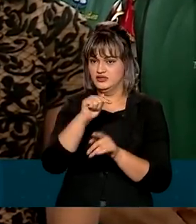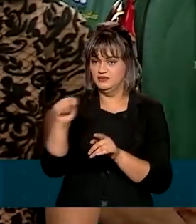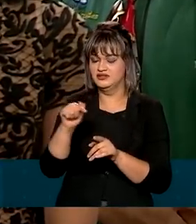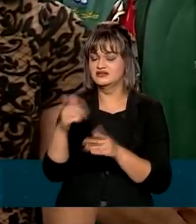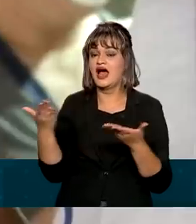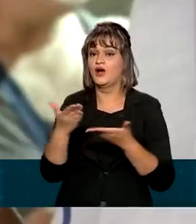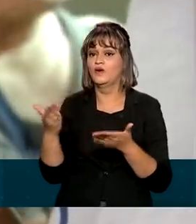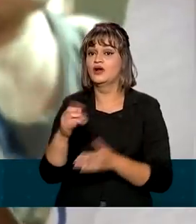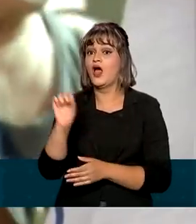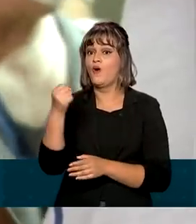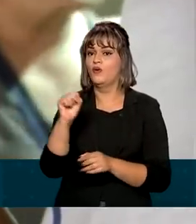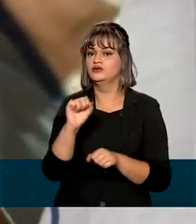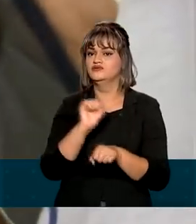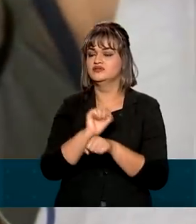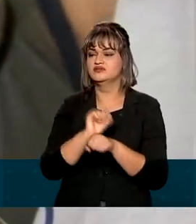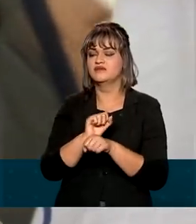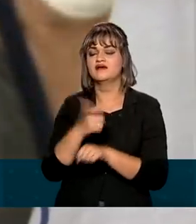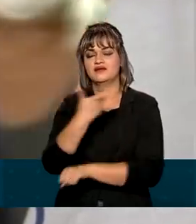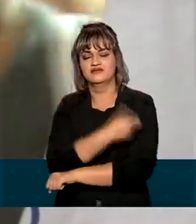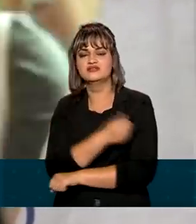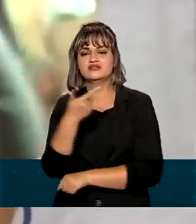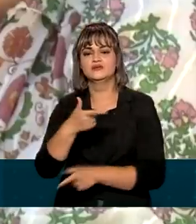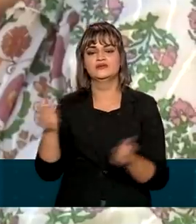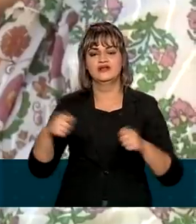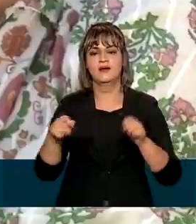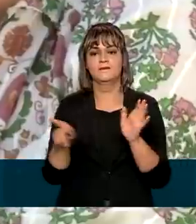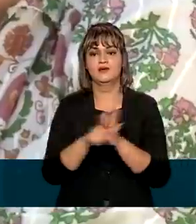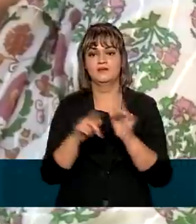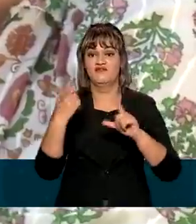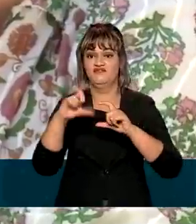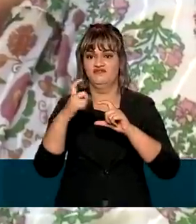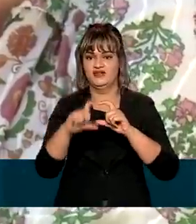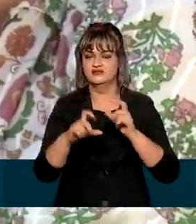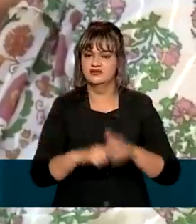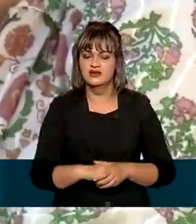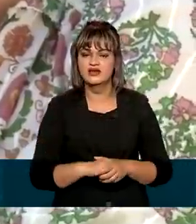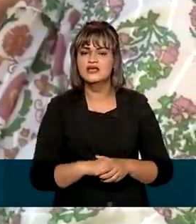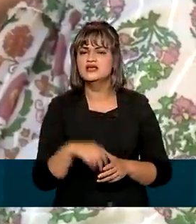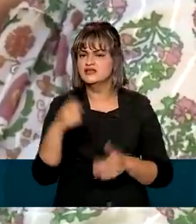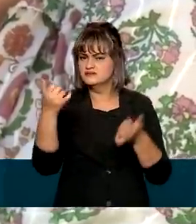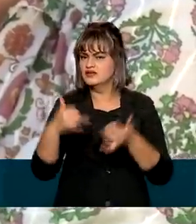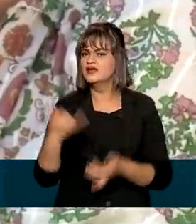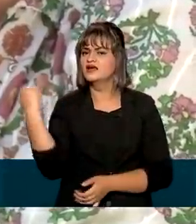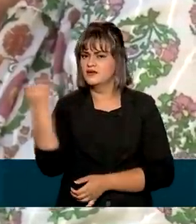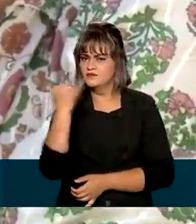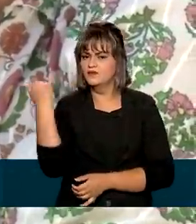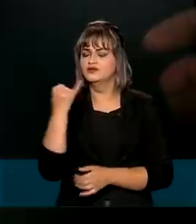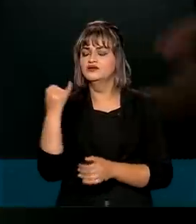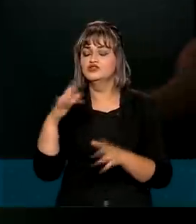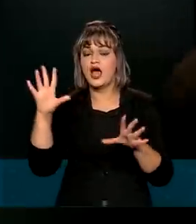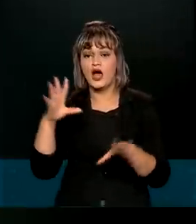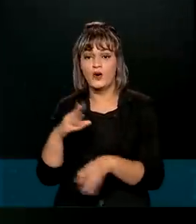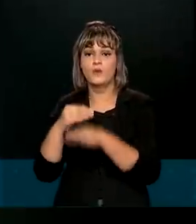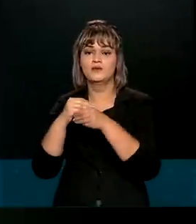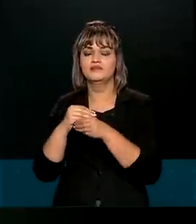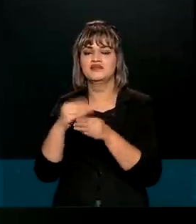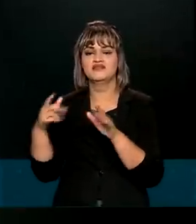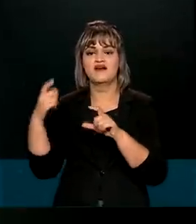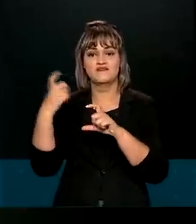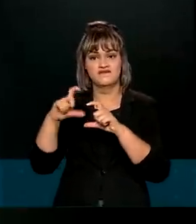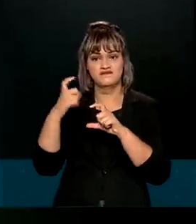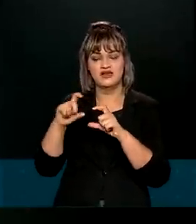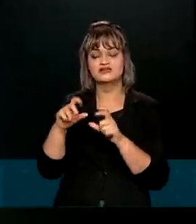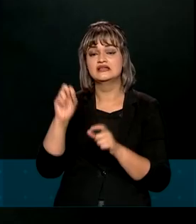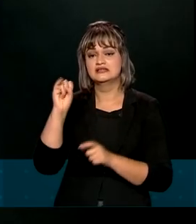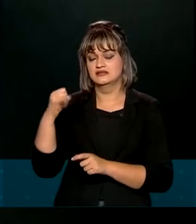da aplicação da segunda dose da vacina da Pfizer e destacou a necessidade da dose de reforço da Pfizer para